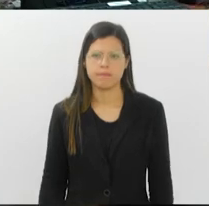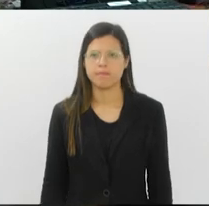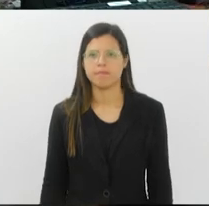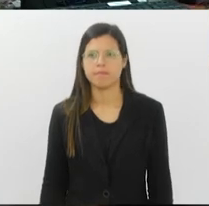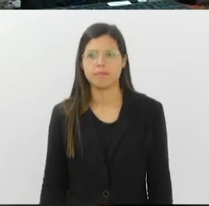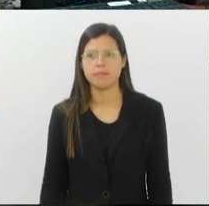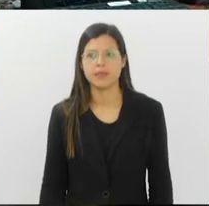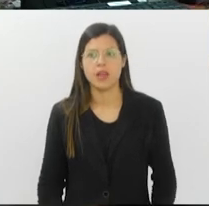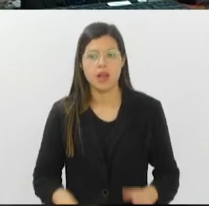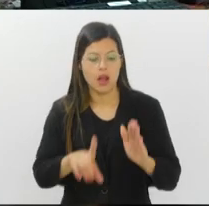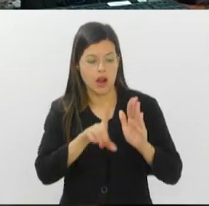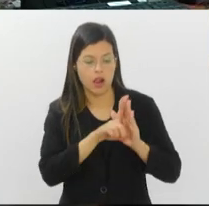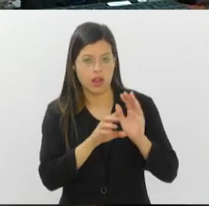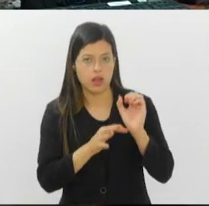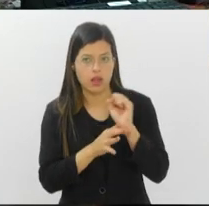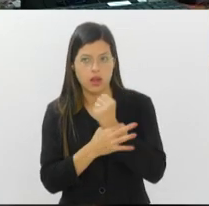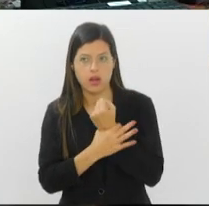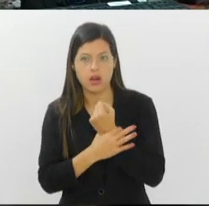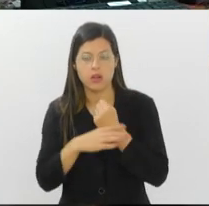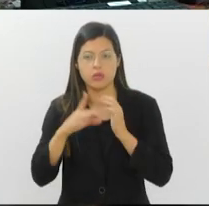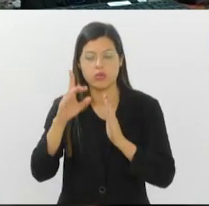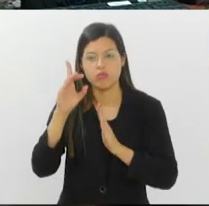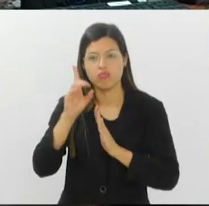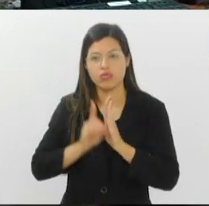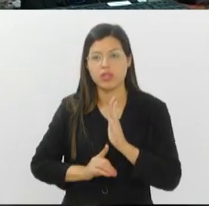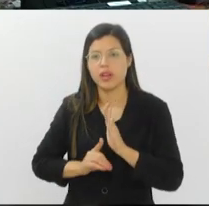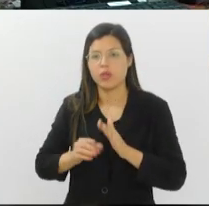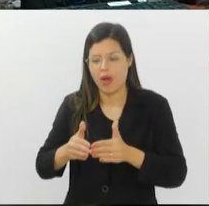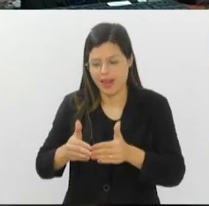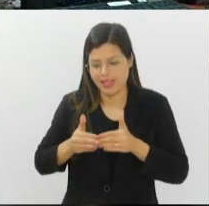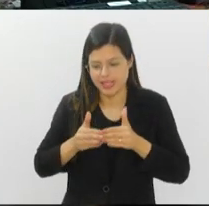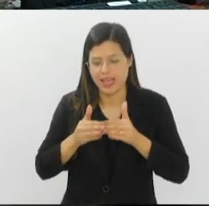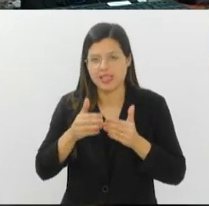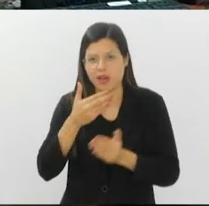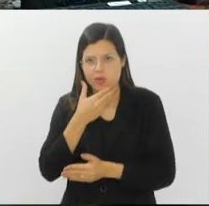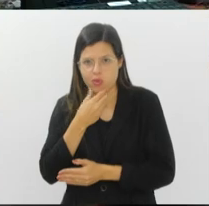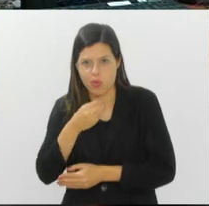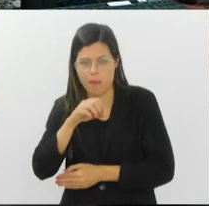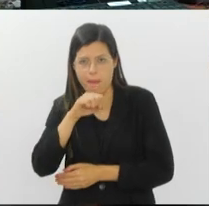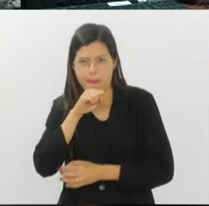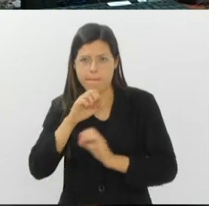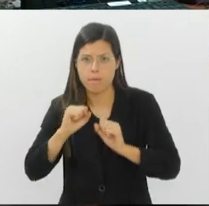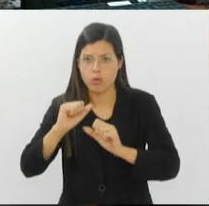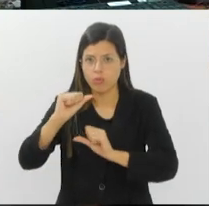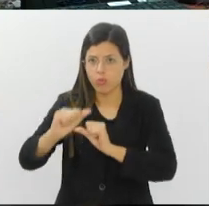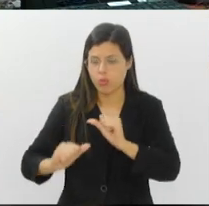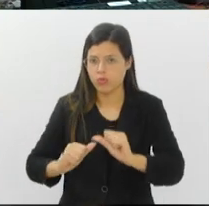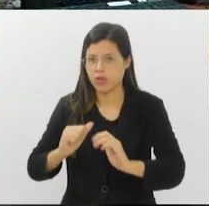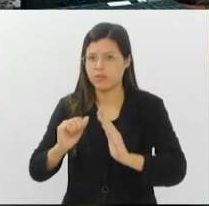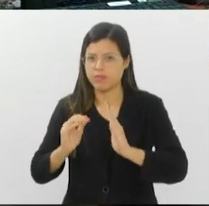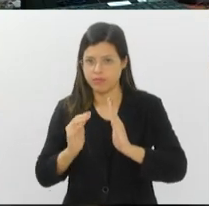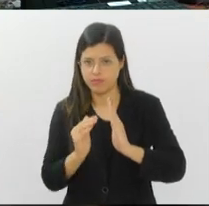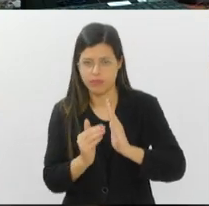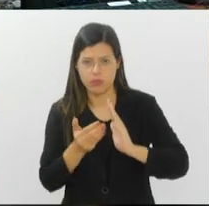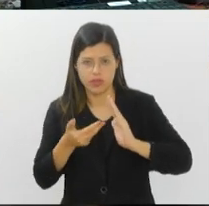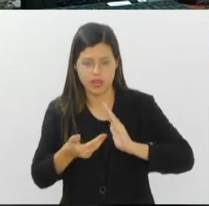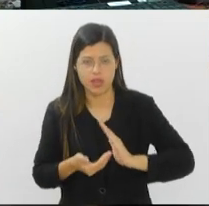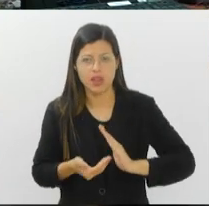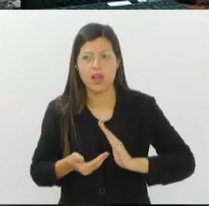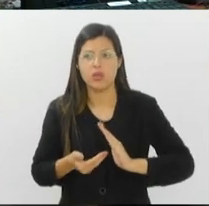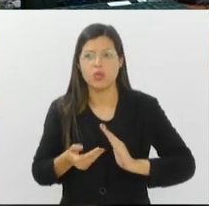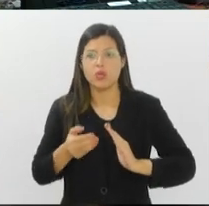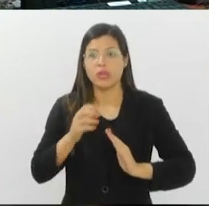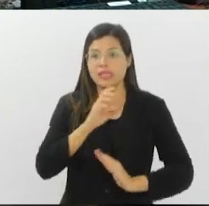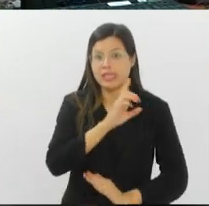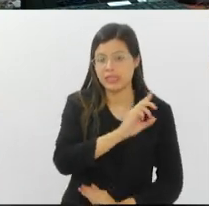E a lei que garante o direito à licença paternidade pode ser alterada pelo Senado. O tempo passaria dos atuais cinco